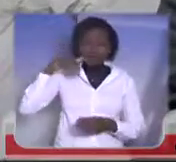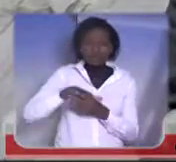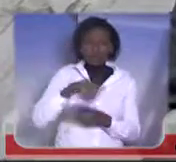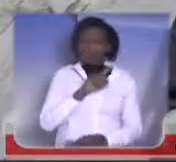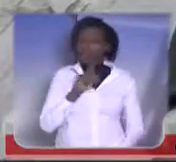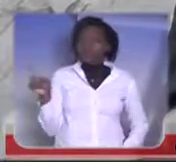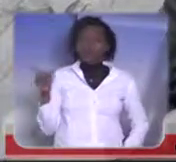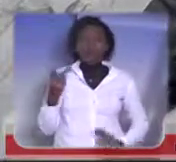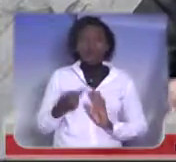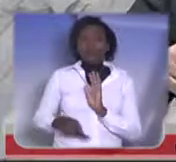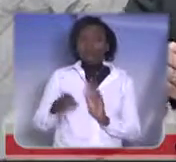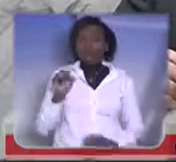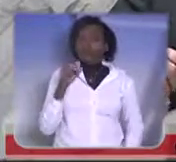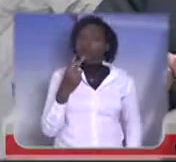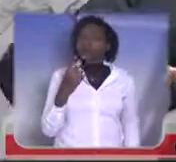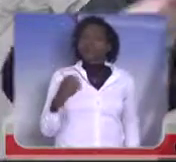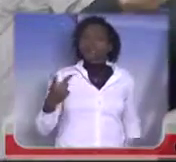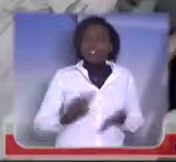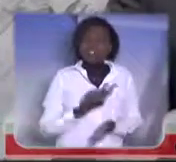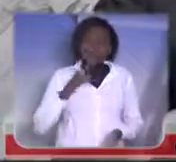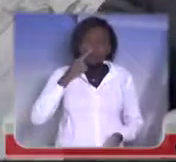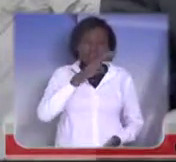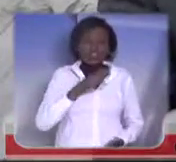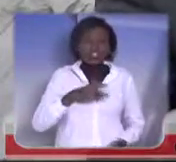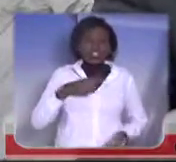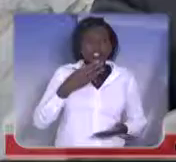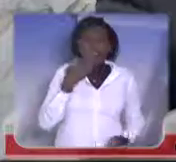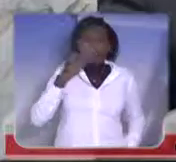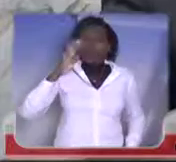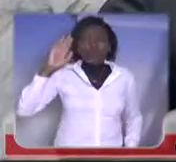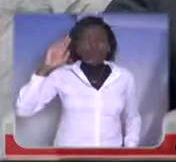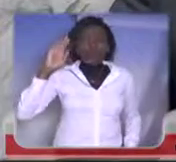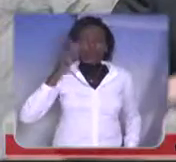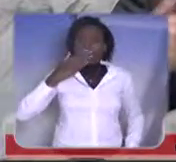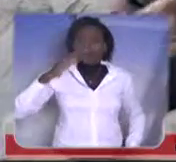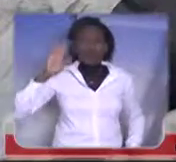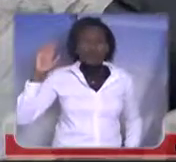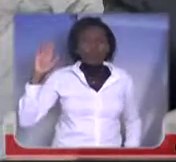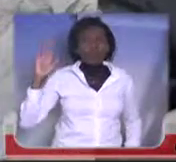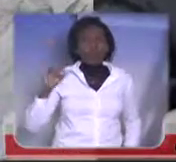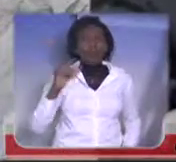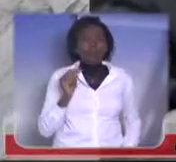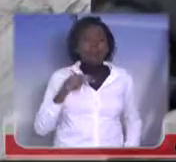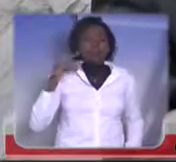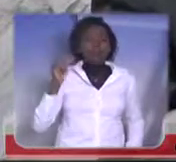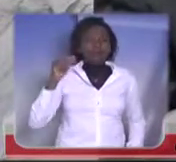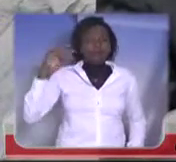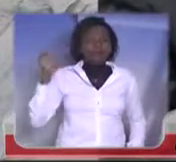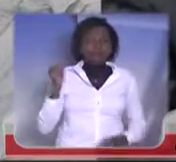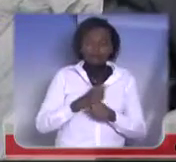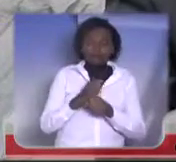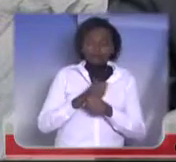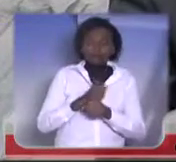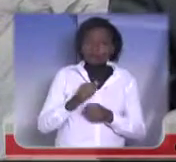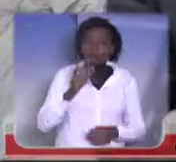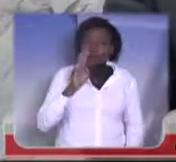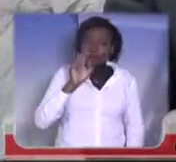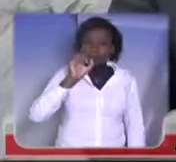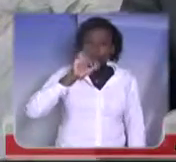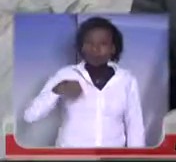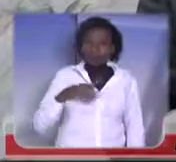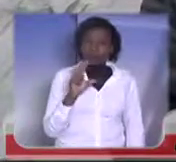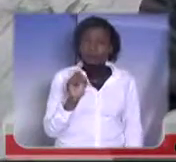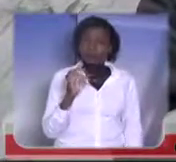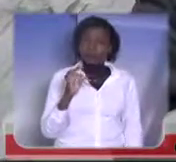absurdo essa promessa, essa promessa que já vem se estendendo há anos de reajuste. E o